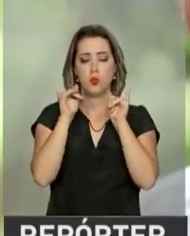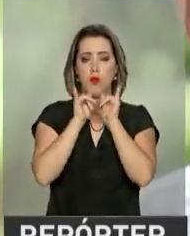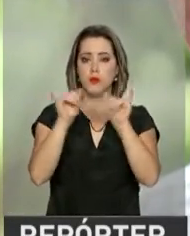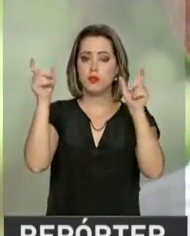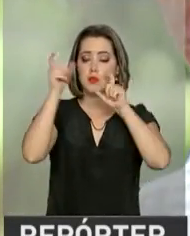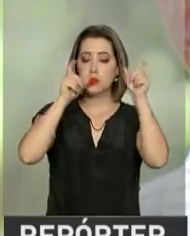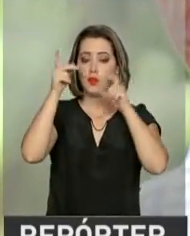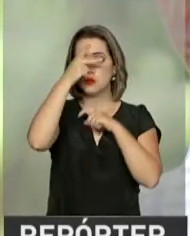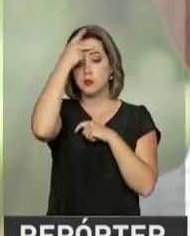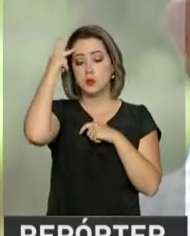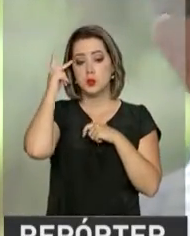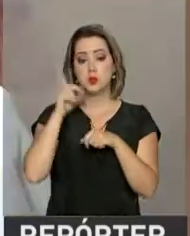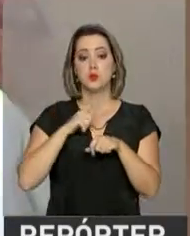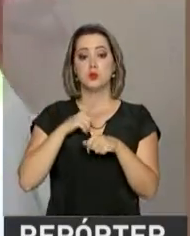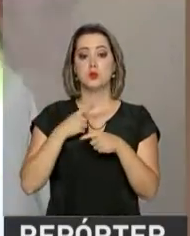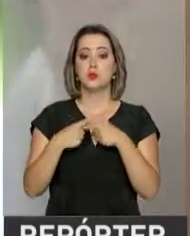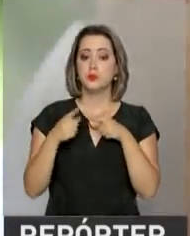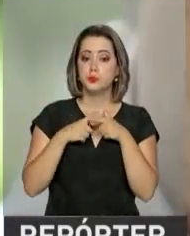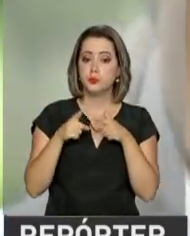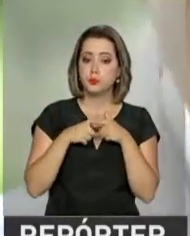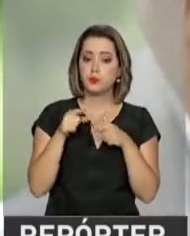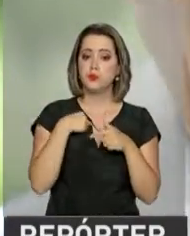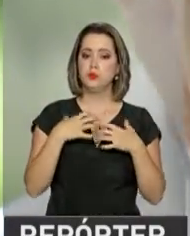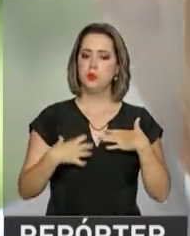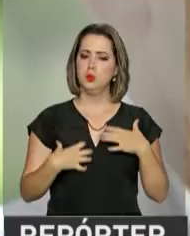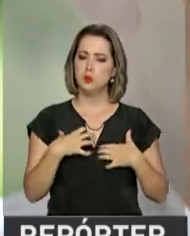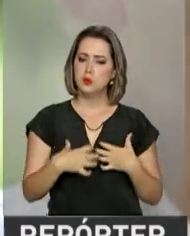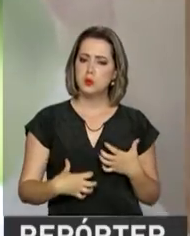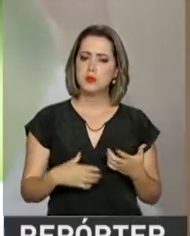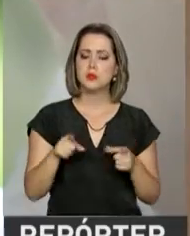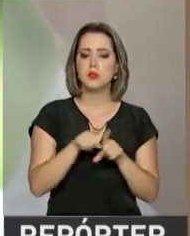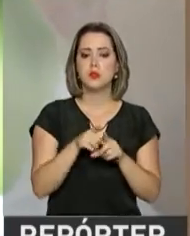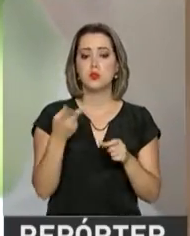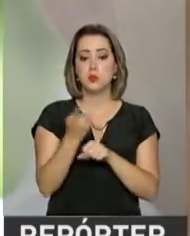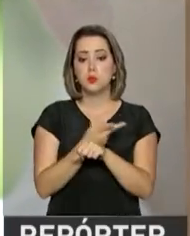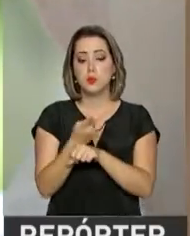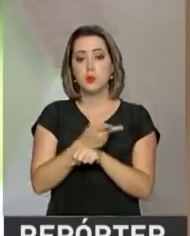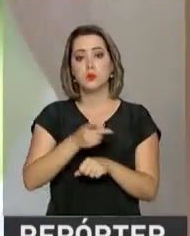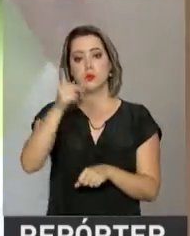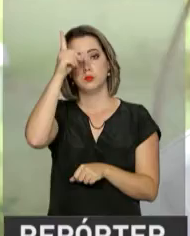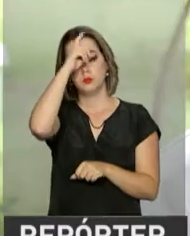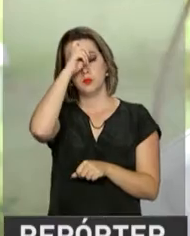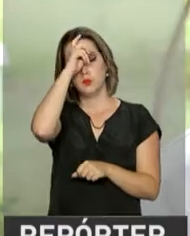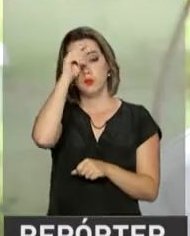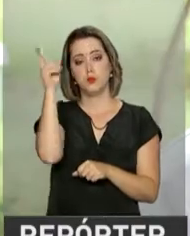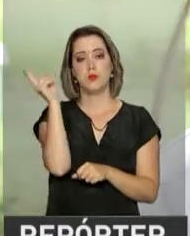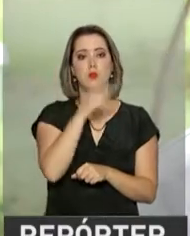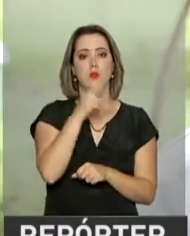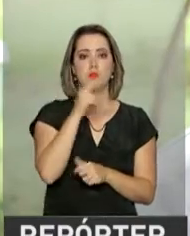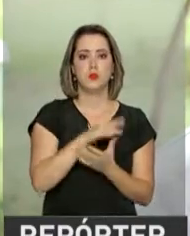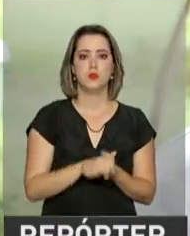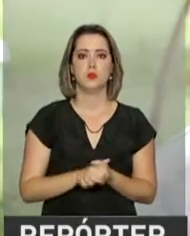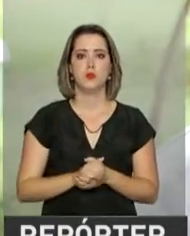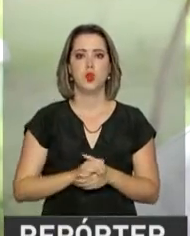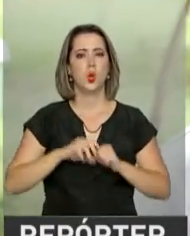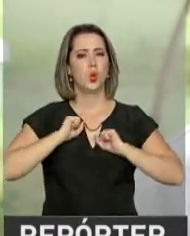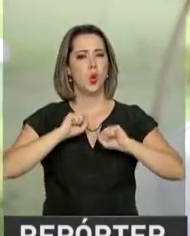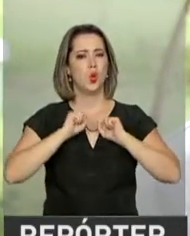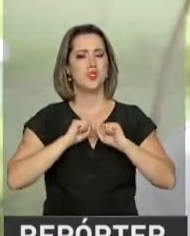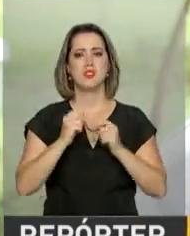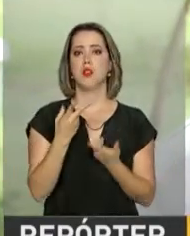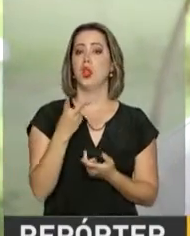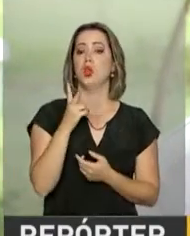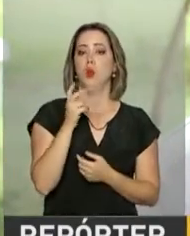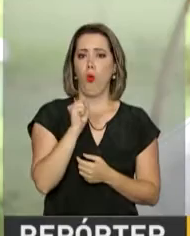pessoas com sintomas da doença procurem uma unidade de saúde o mais rápido possível. Se tosse por mais de duas semanas,